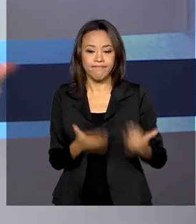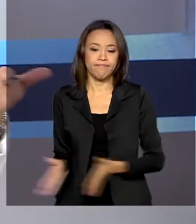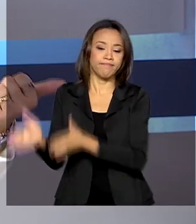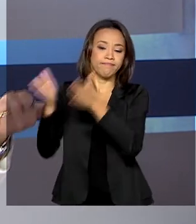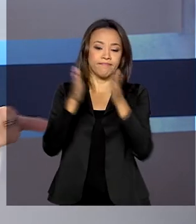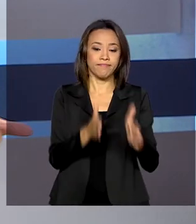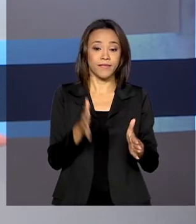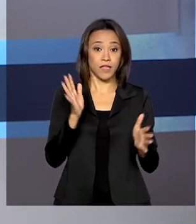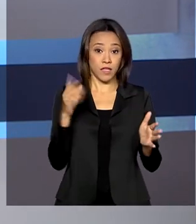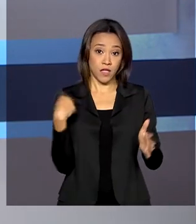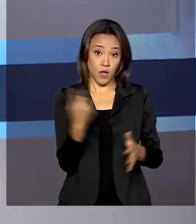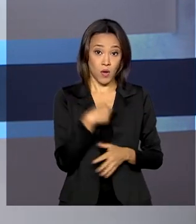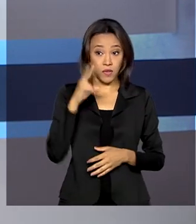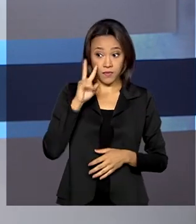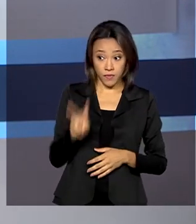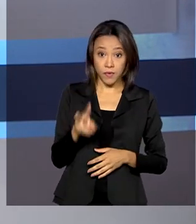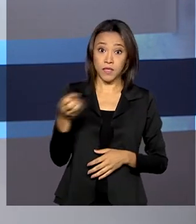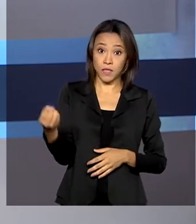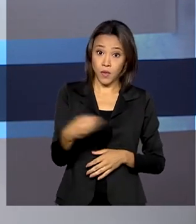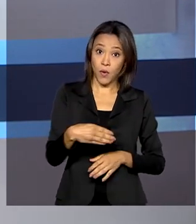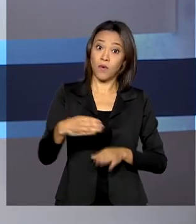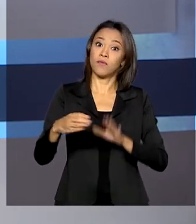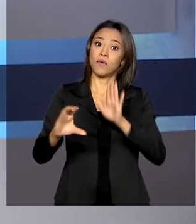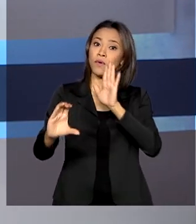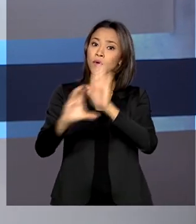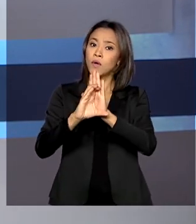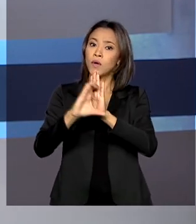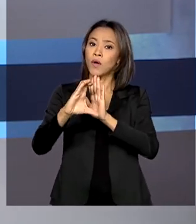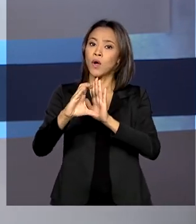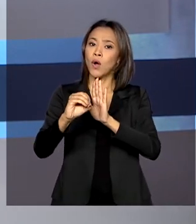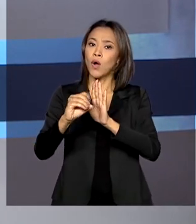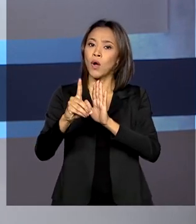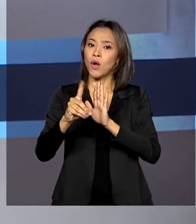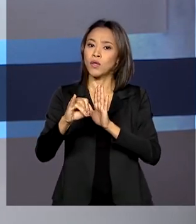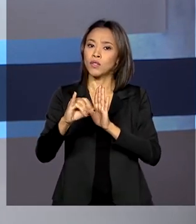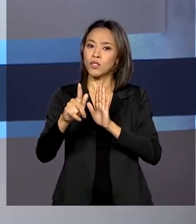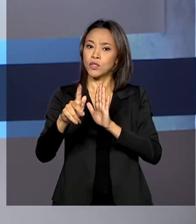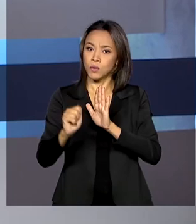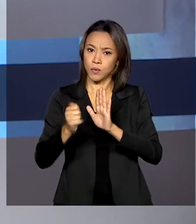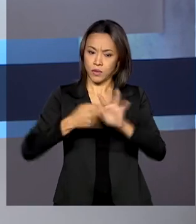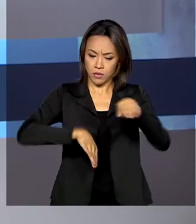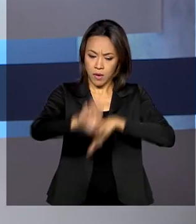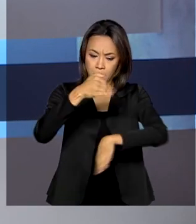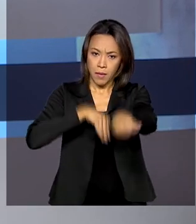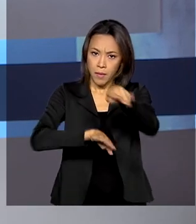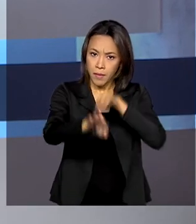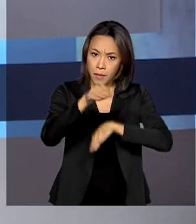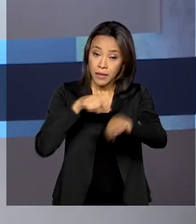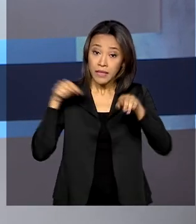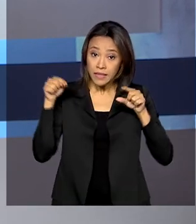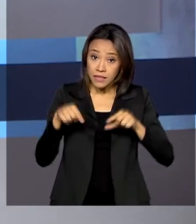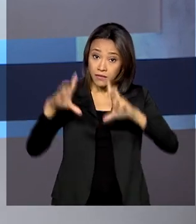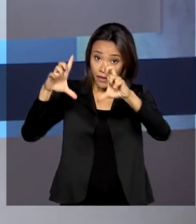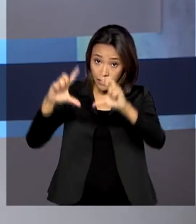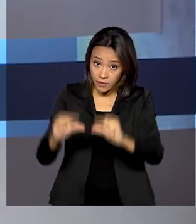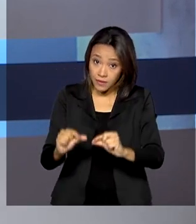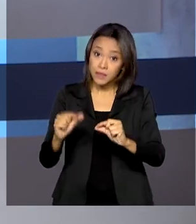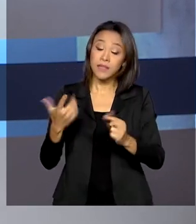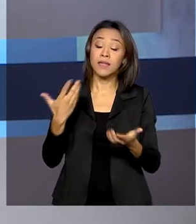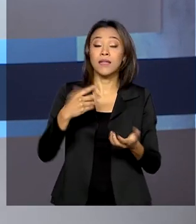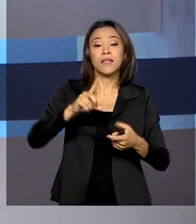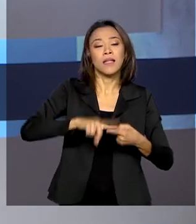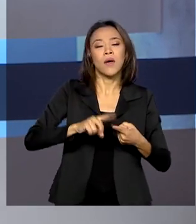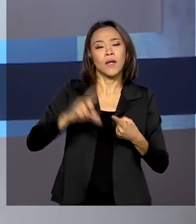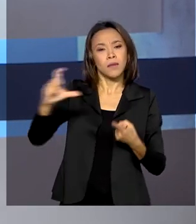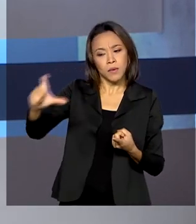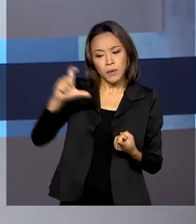E como a gente viu esse novo código de trânsito, a burocracia vai diminuir, por exemplo, na hora de tirar a carteira de motorista,